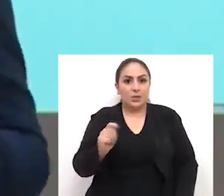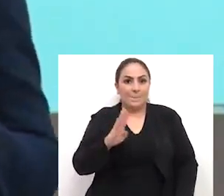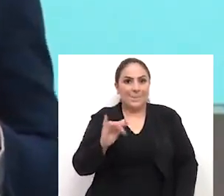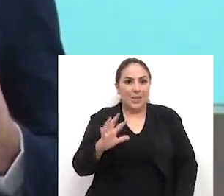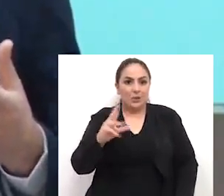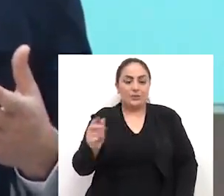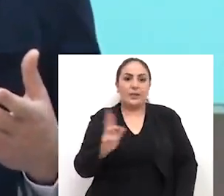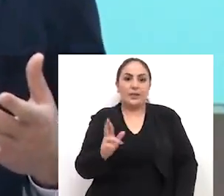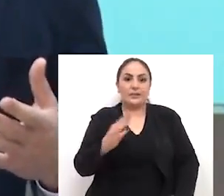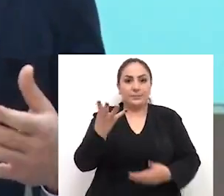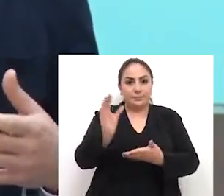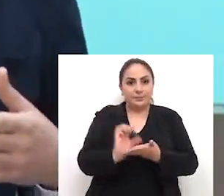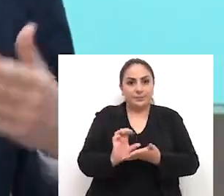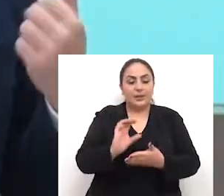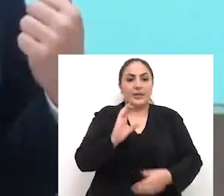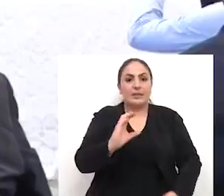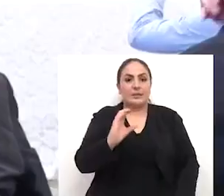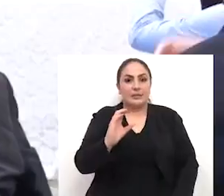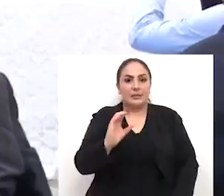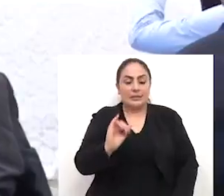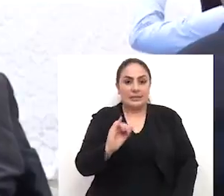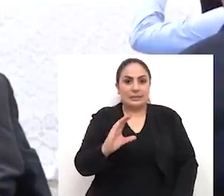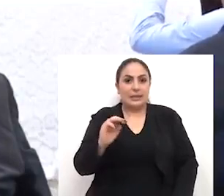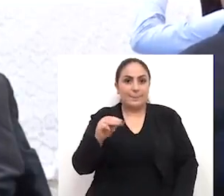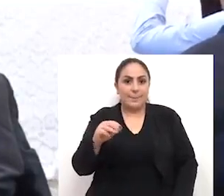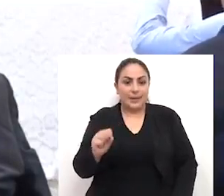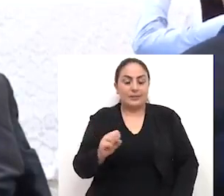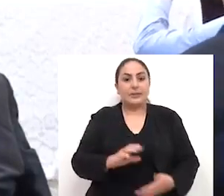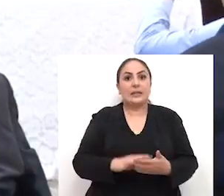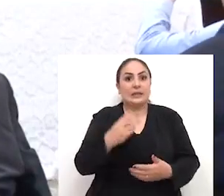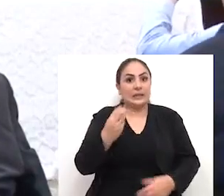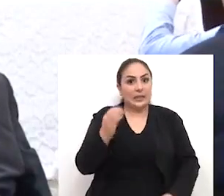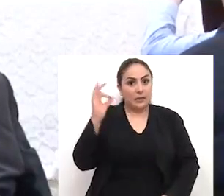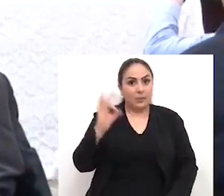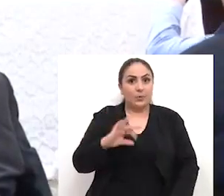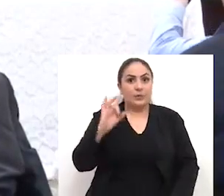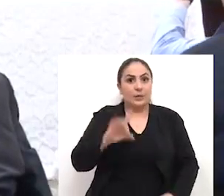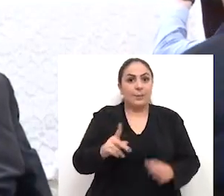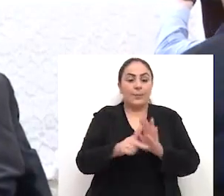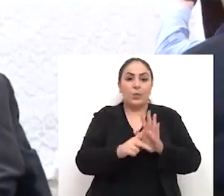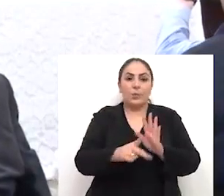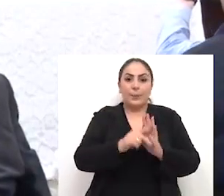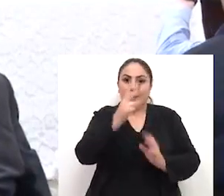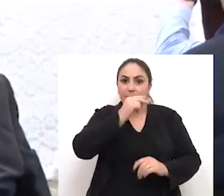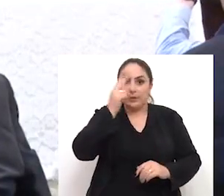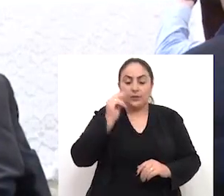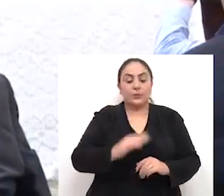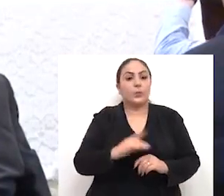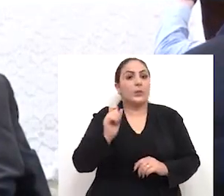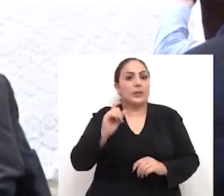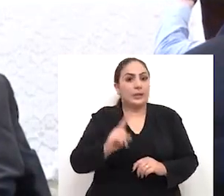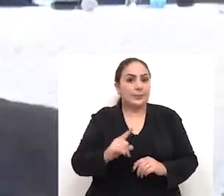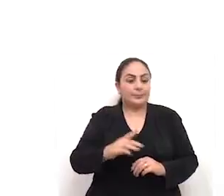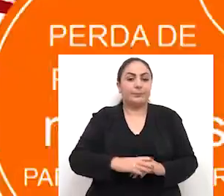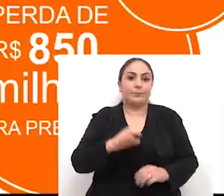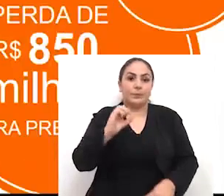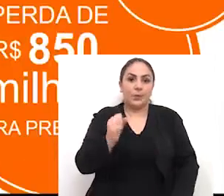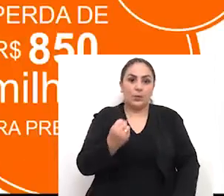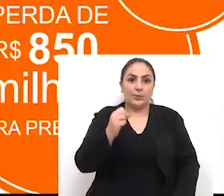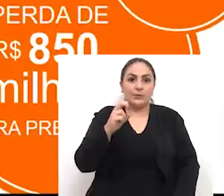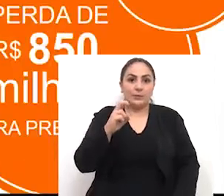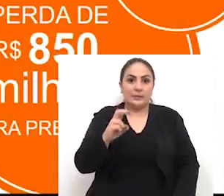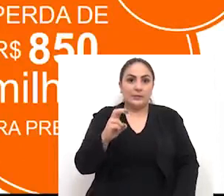arrecadação de ICMS, dos quais 30% são das prefeituras, ou seja,